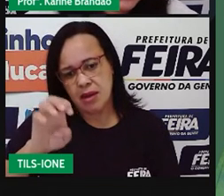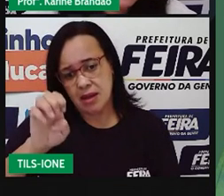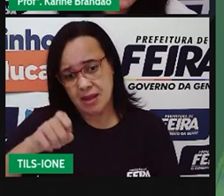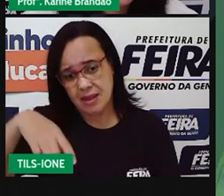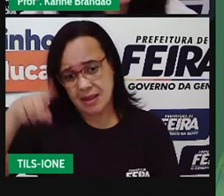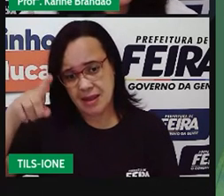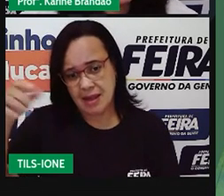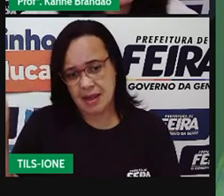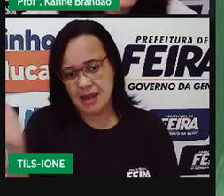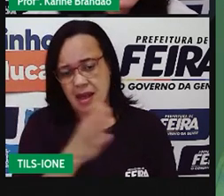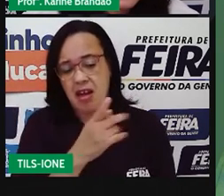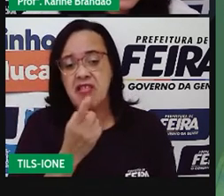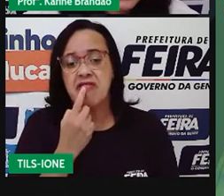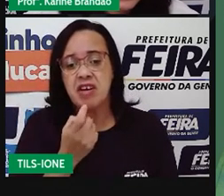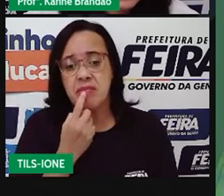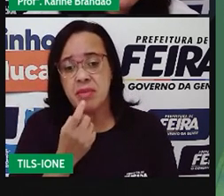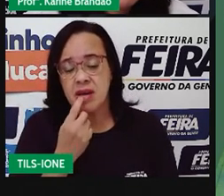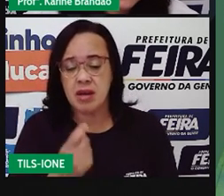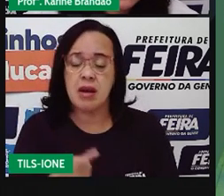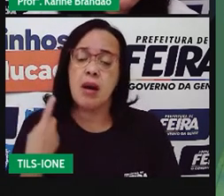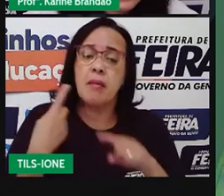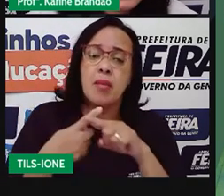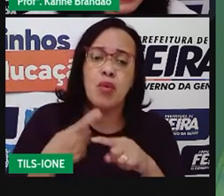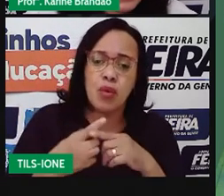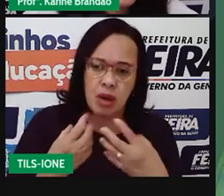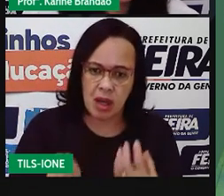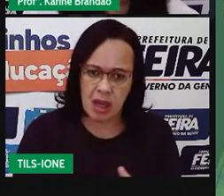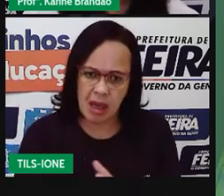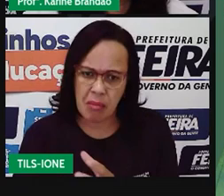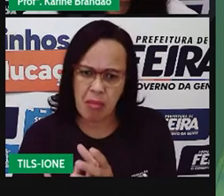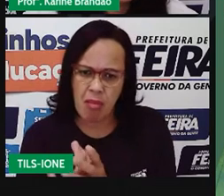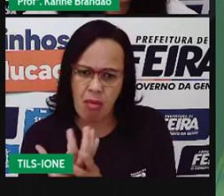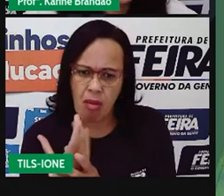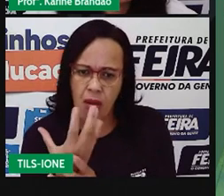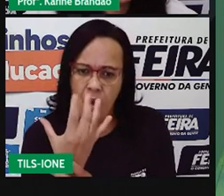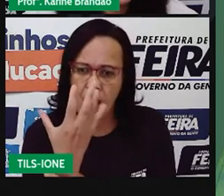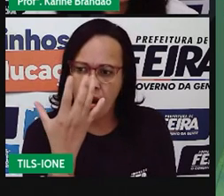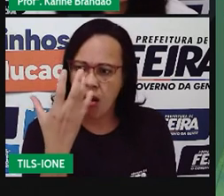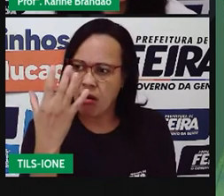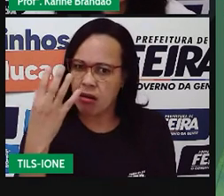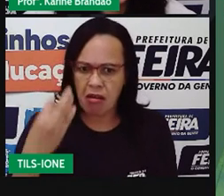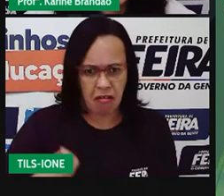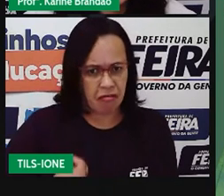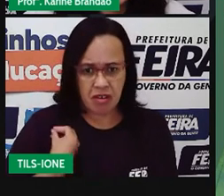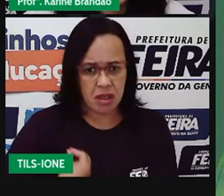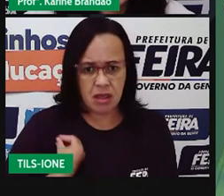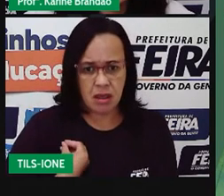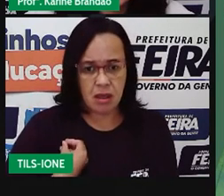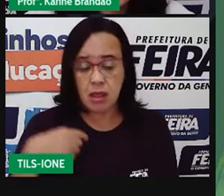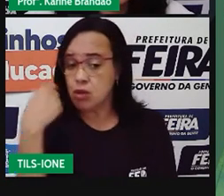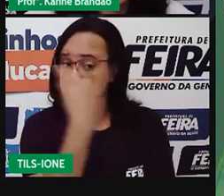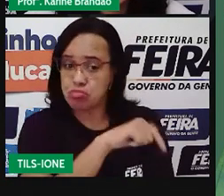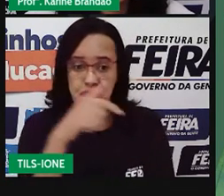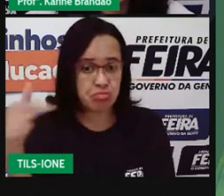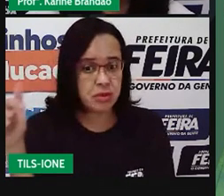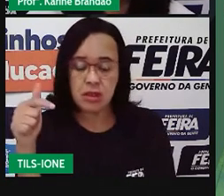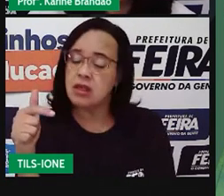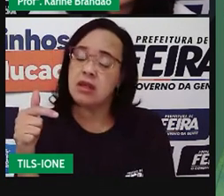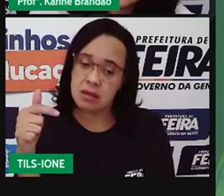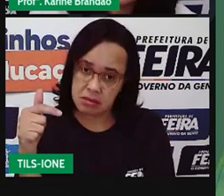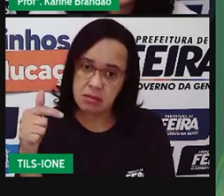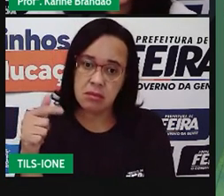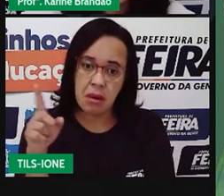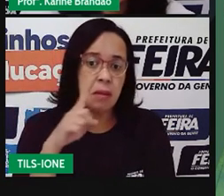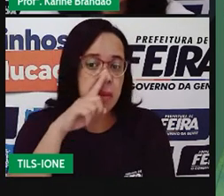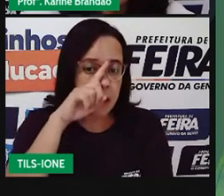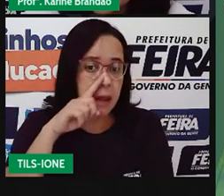impedir o crescimento ou vai matar outro ser vivo, a gente diz que é uma relação desarmônica do tipo